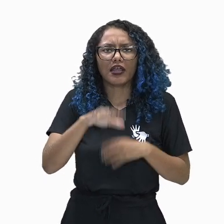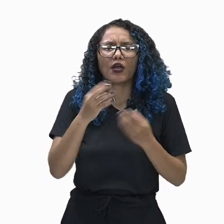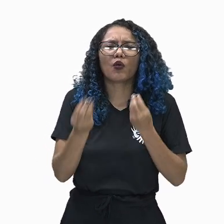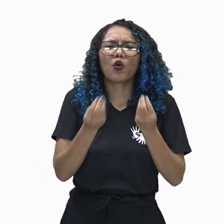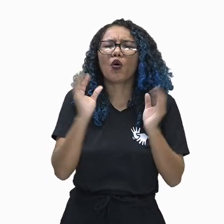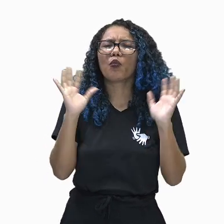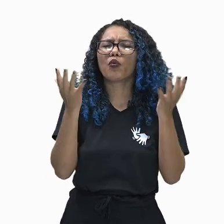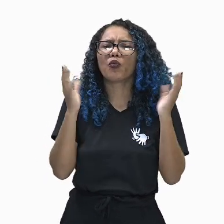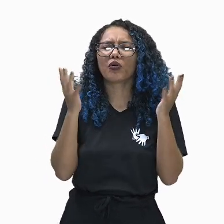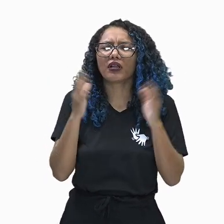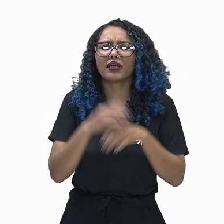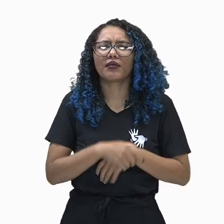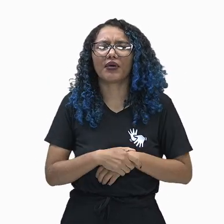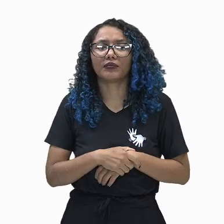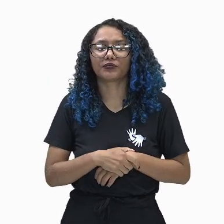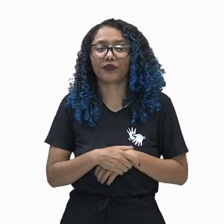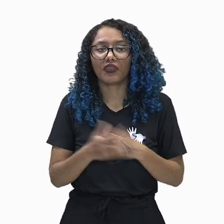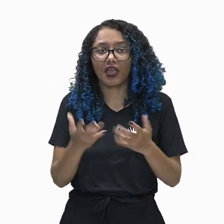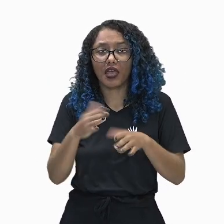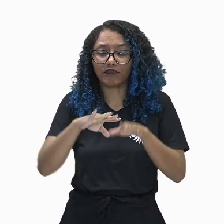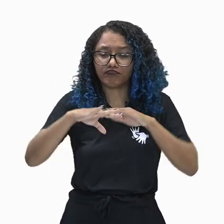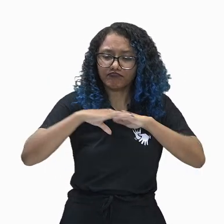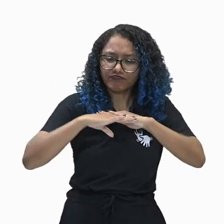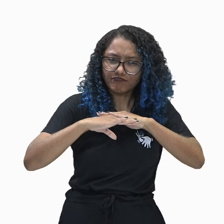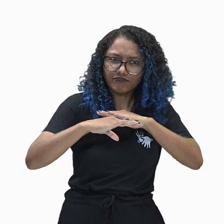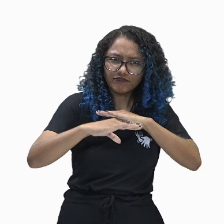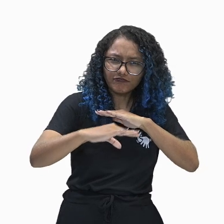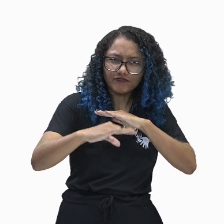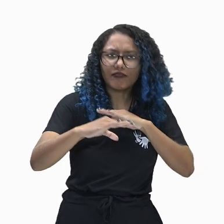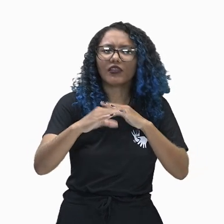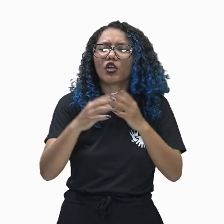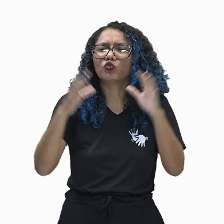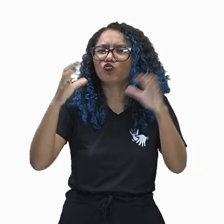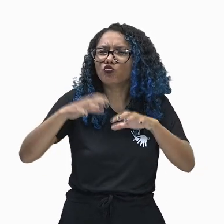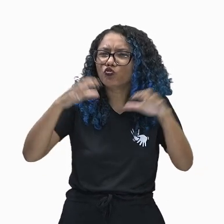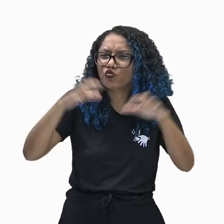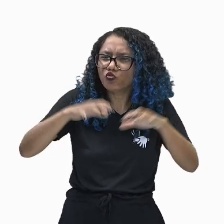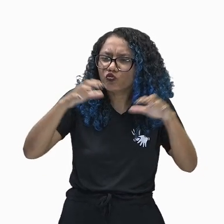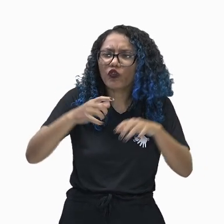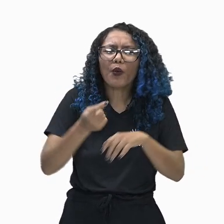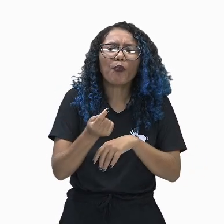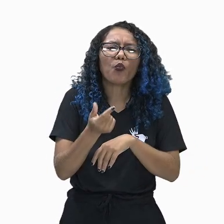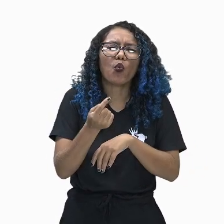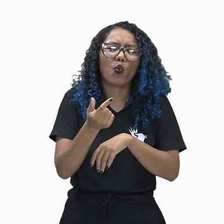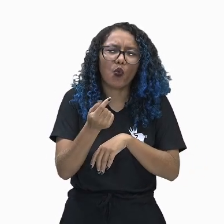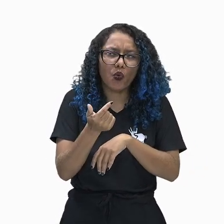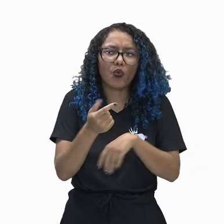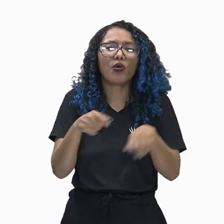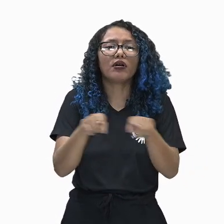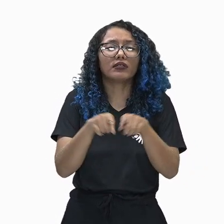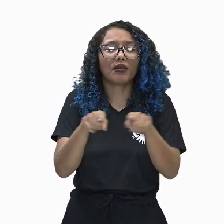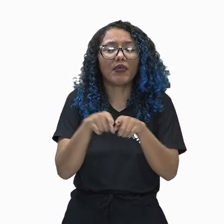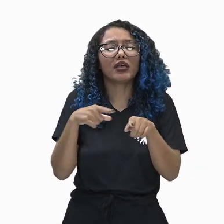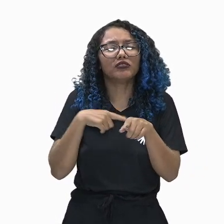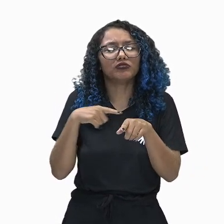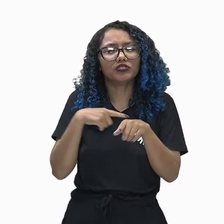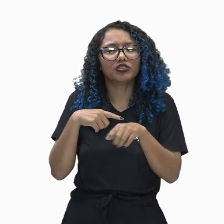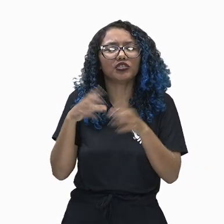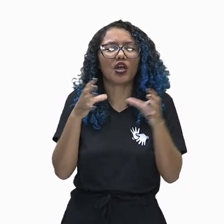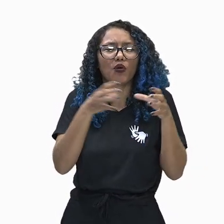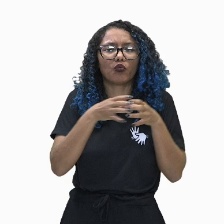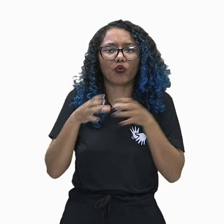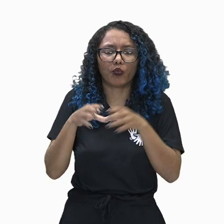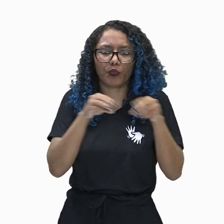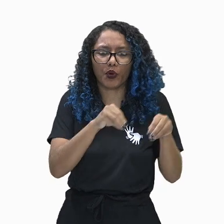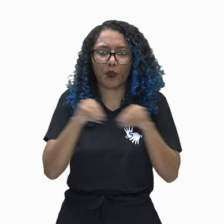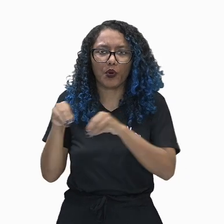árido e pela escassez de chuvas. Essas áreas atraíam grupos nômades e seminômades das